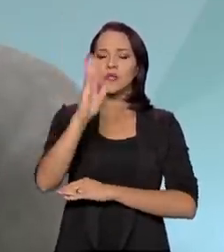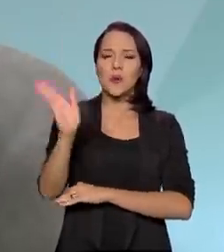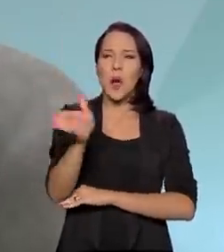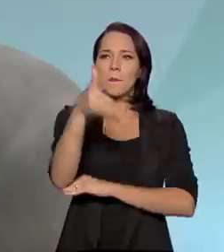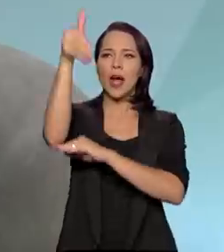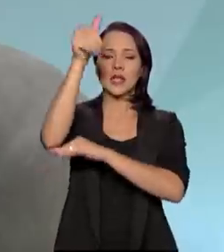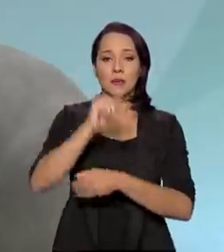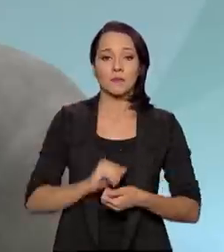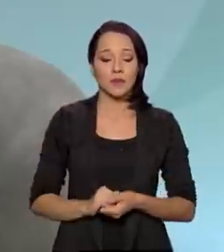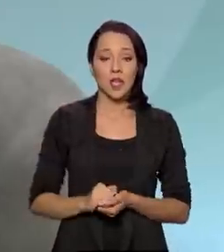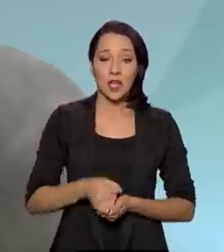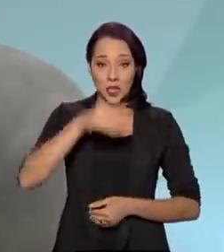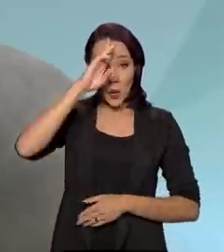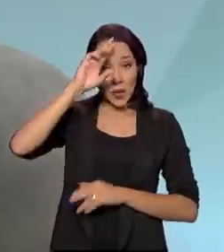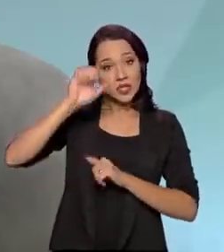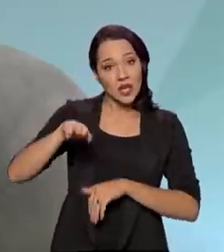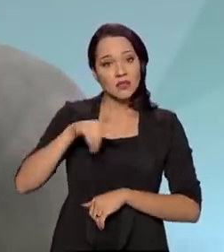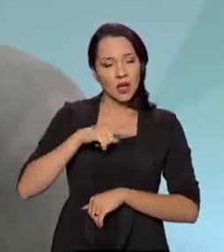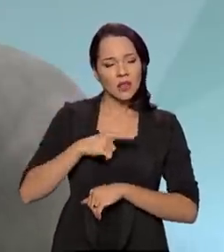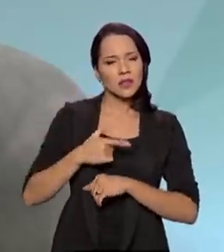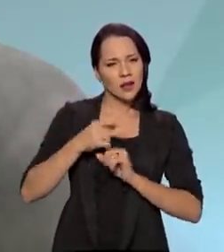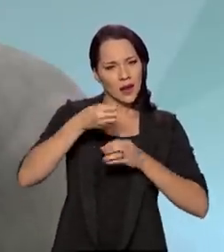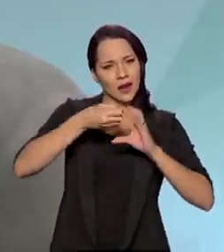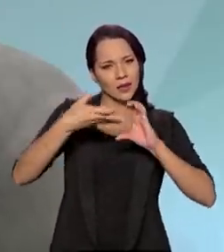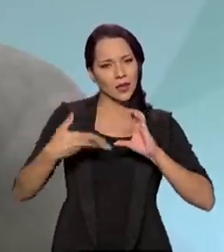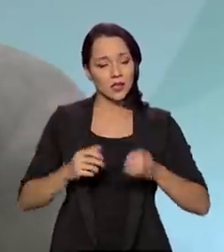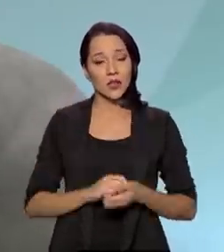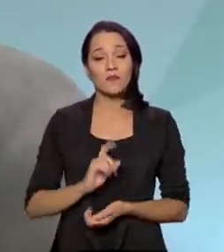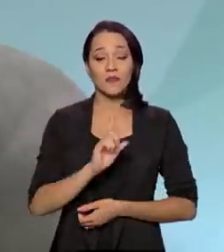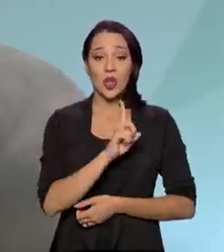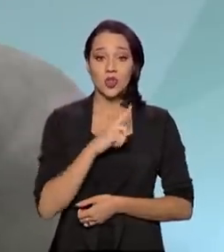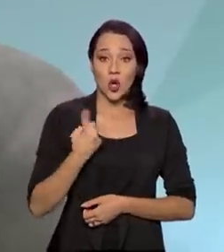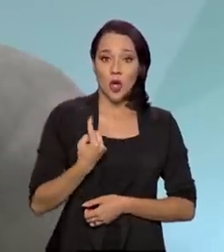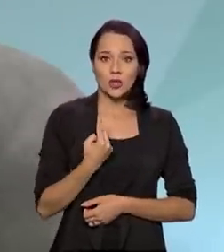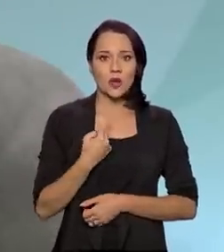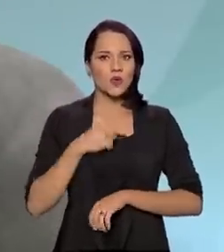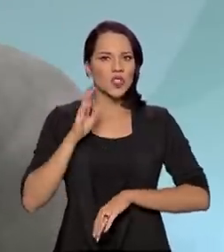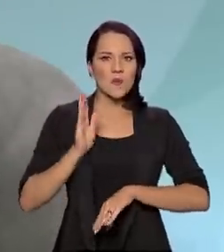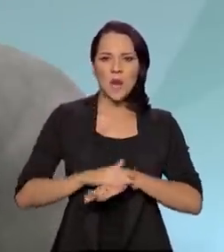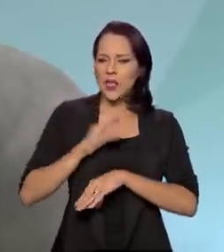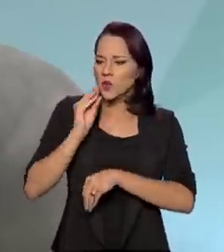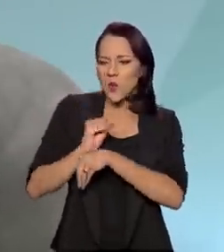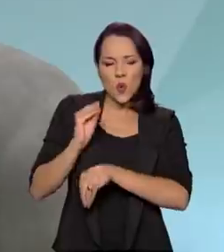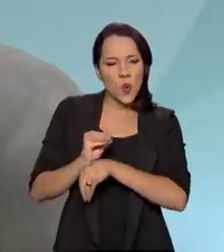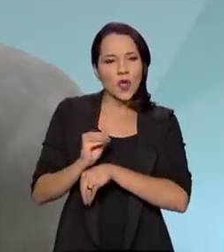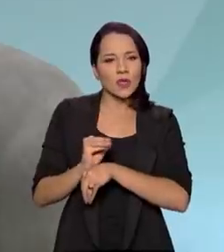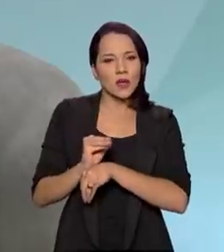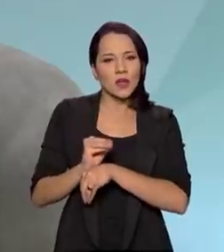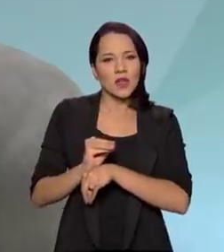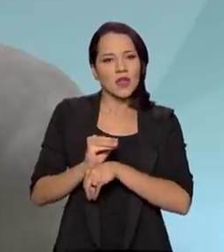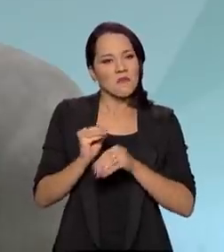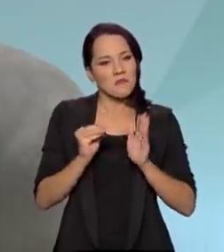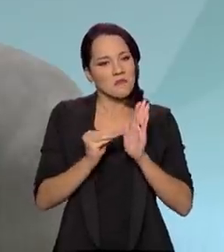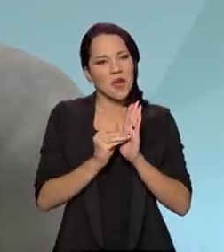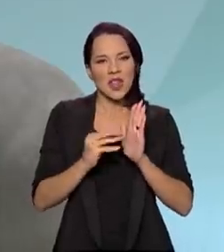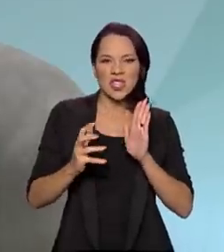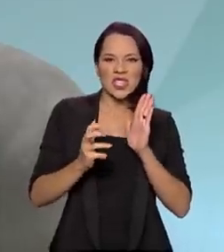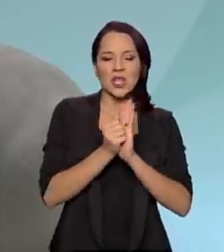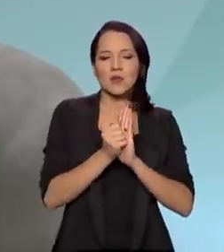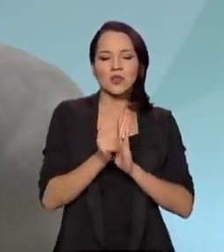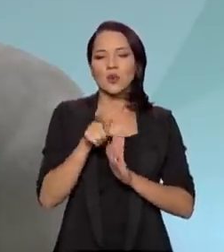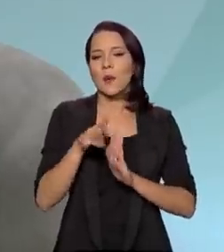Então, o Exército tem essa característica. Nós somos, talvez, quem mais zela pelos símbolos nacionais. Não são